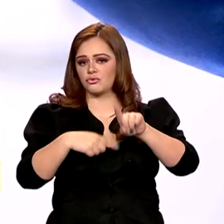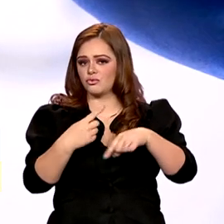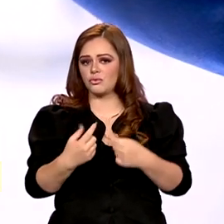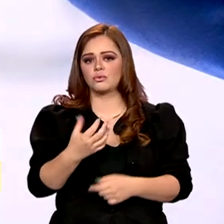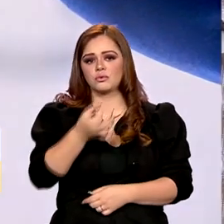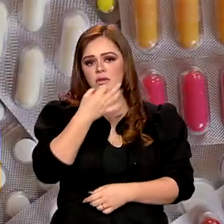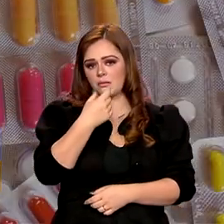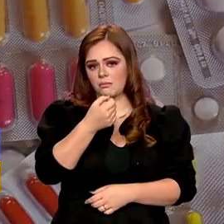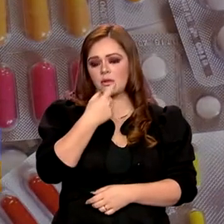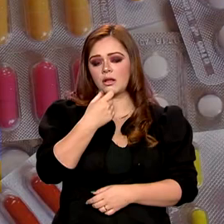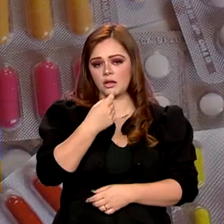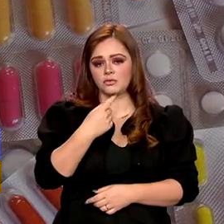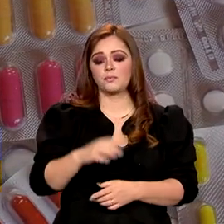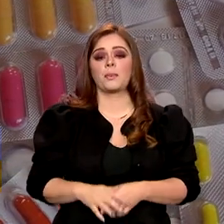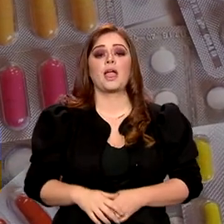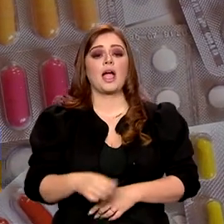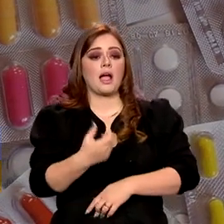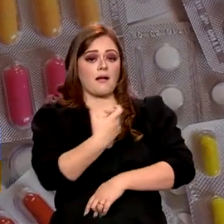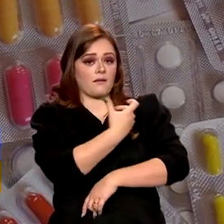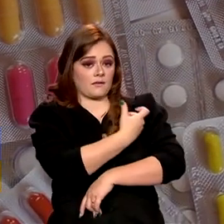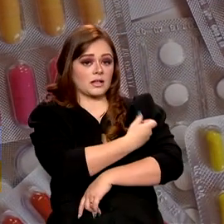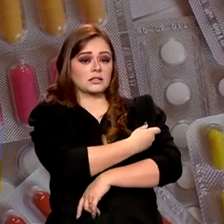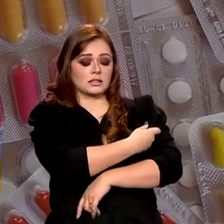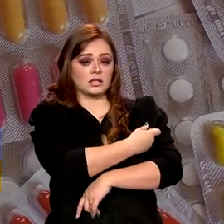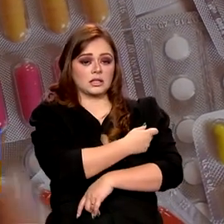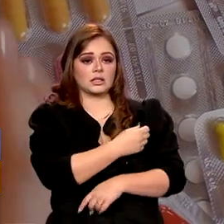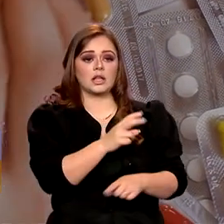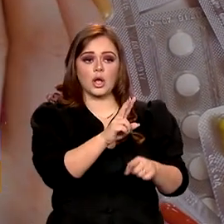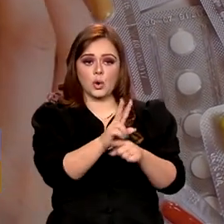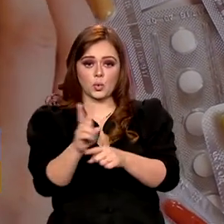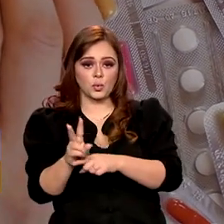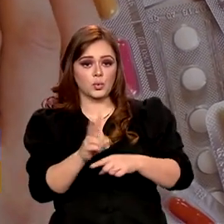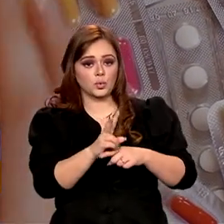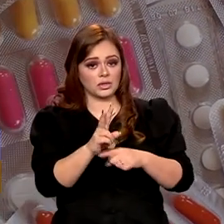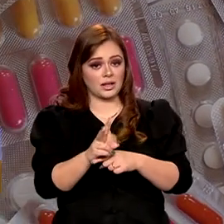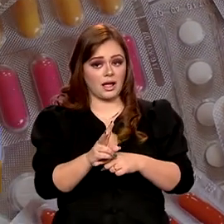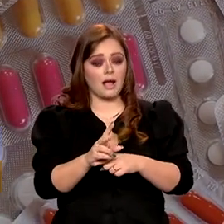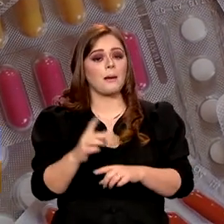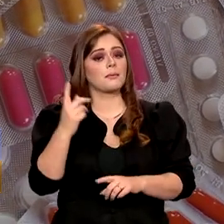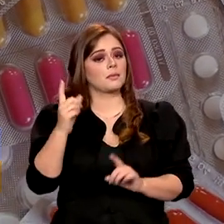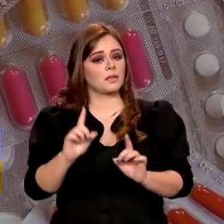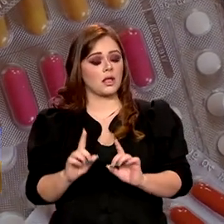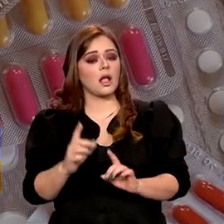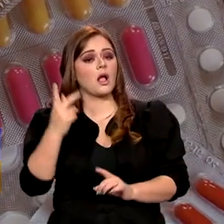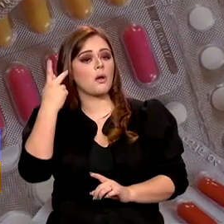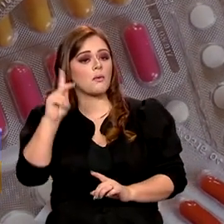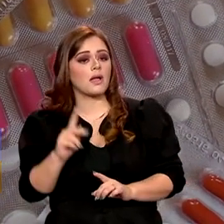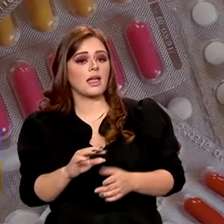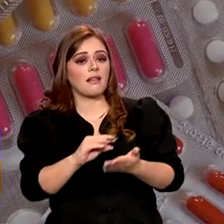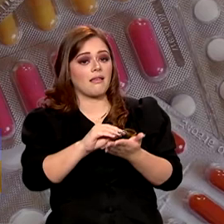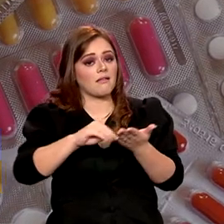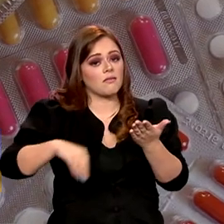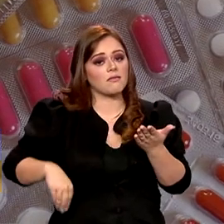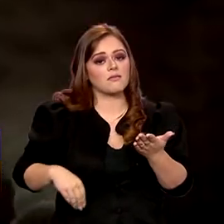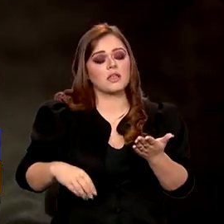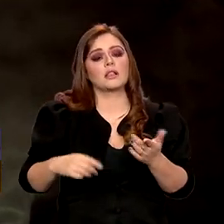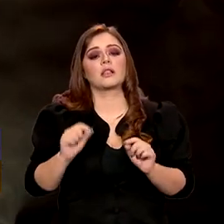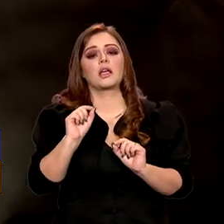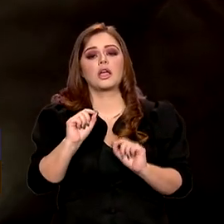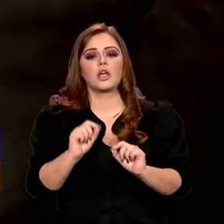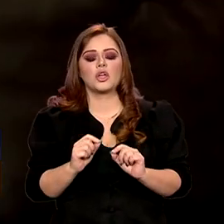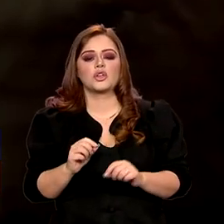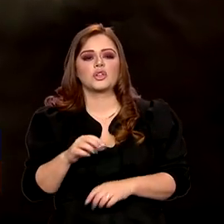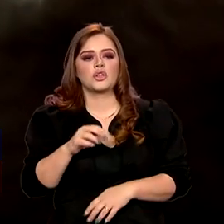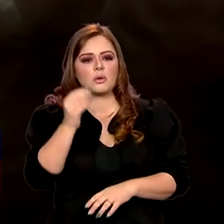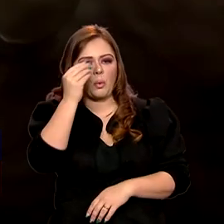de medicamentos, as vacinas, ao invés de tratar sintomas, previnem que a doença se instale no organismo. Para